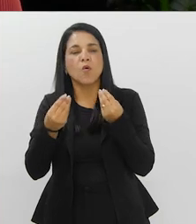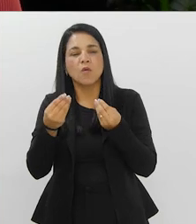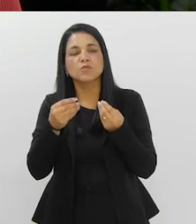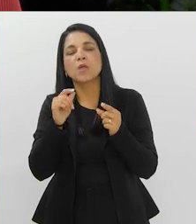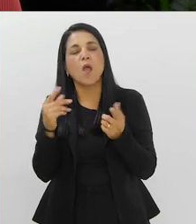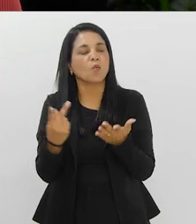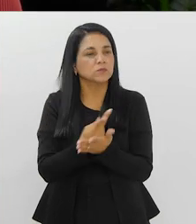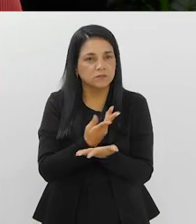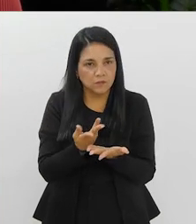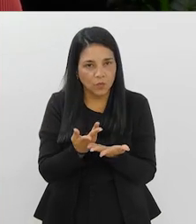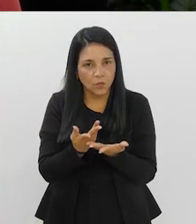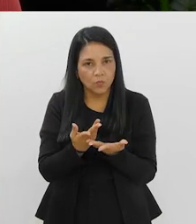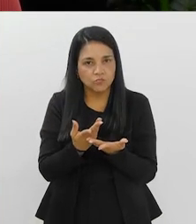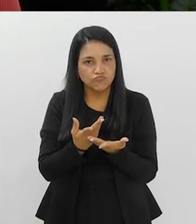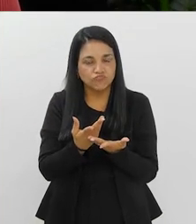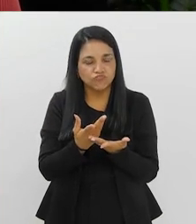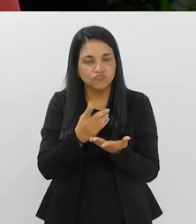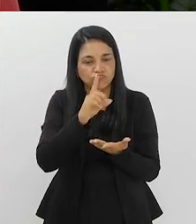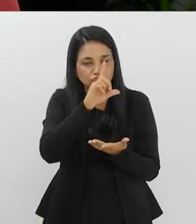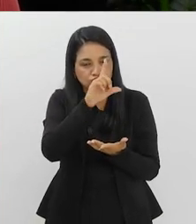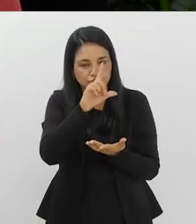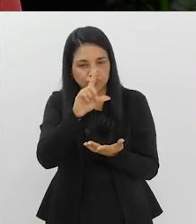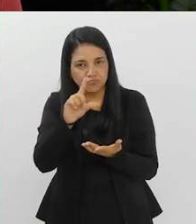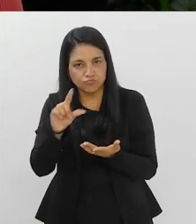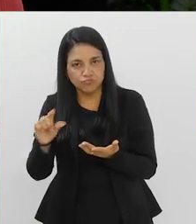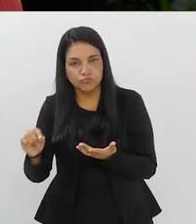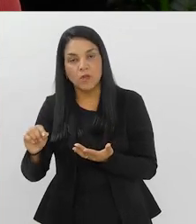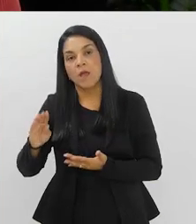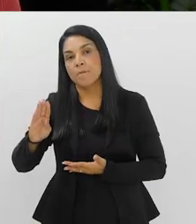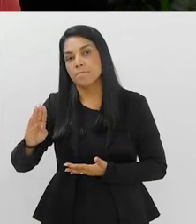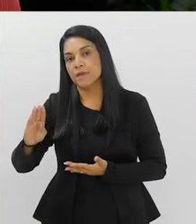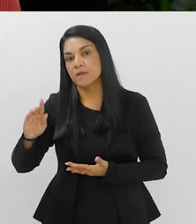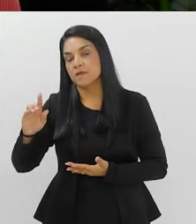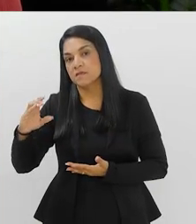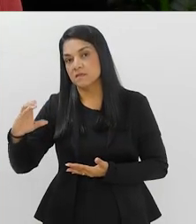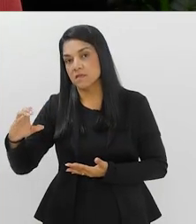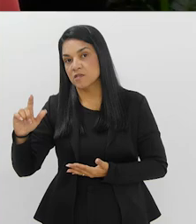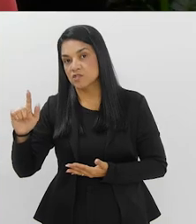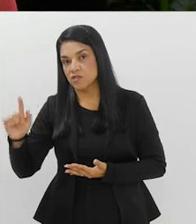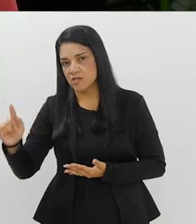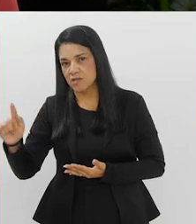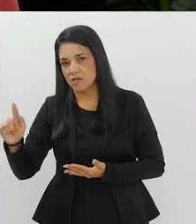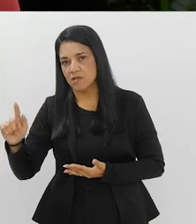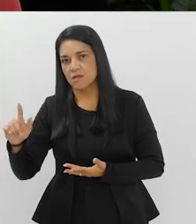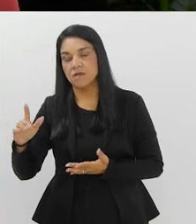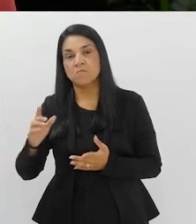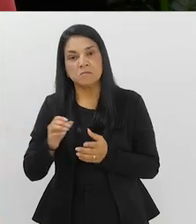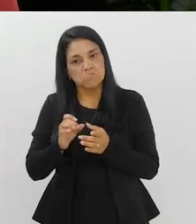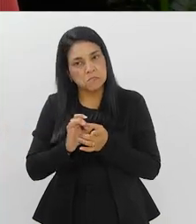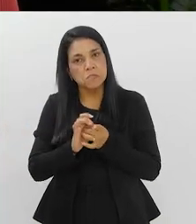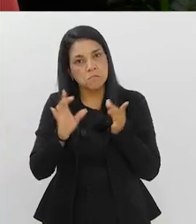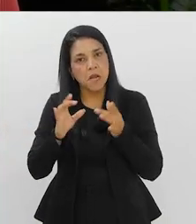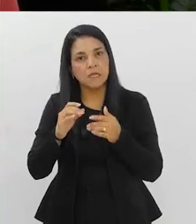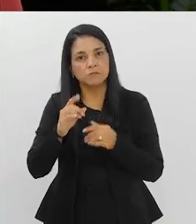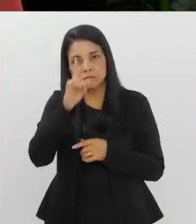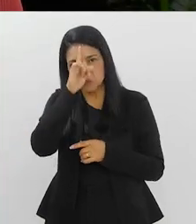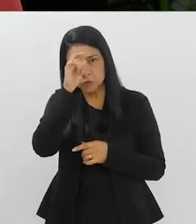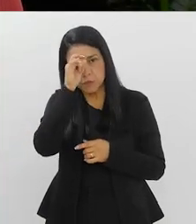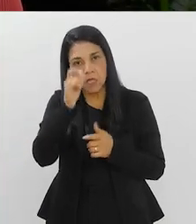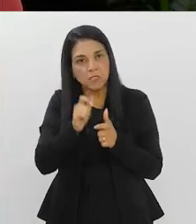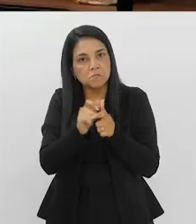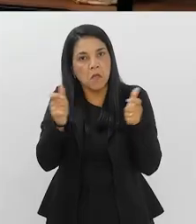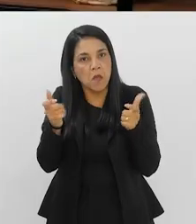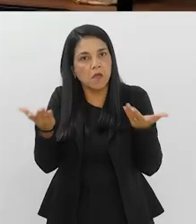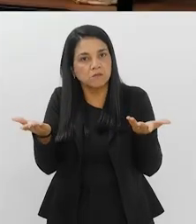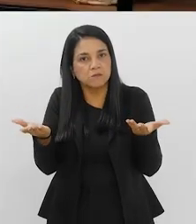A que você acha que deve, se deve a essa queda na vacinação da BCG, ainda que ela esteja disponível na maioria das maternidades?